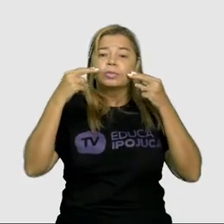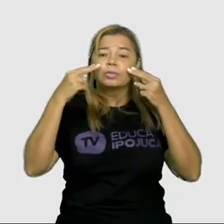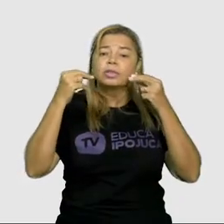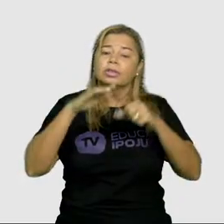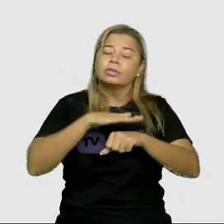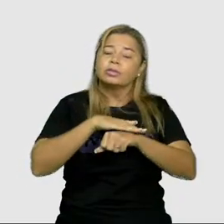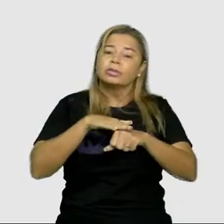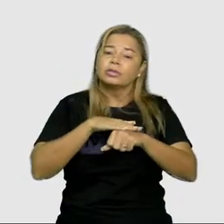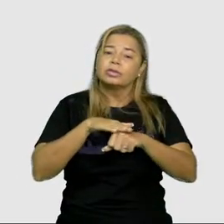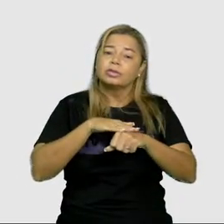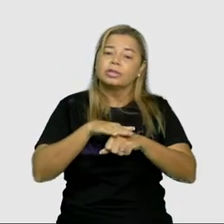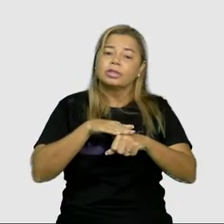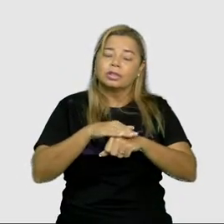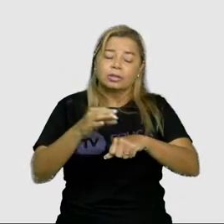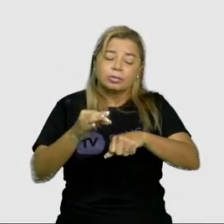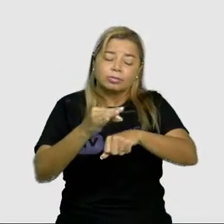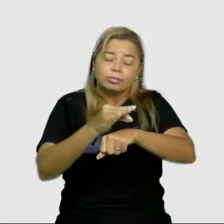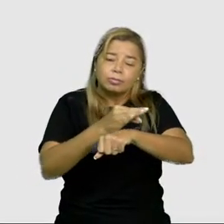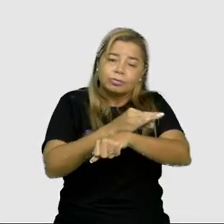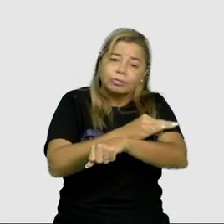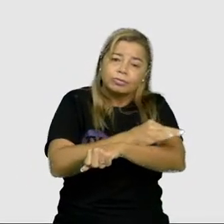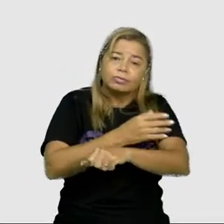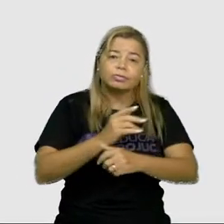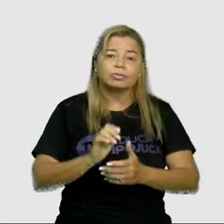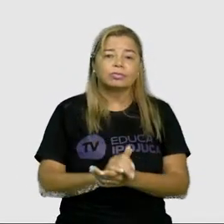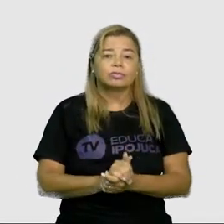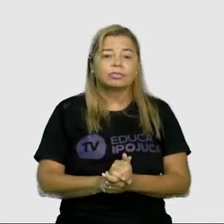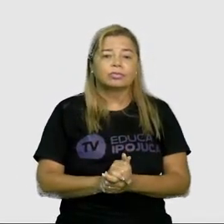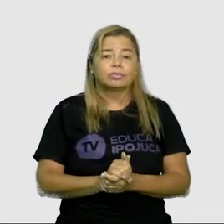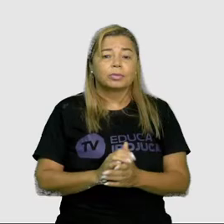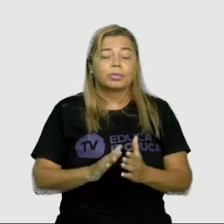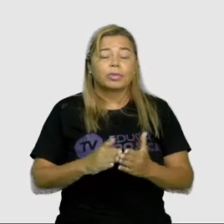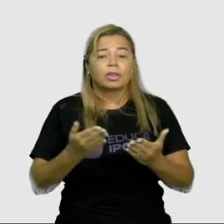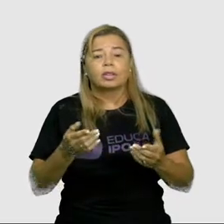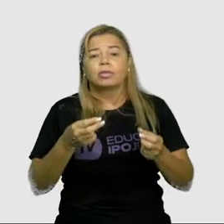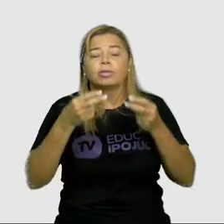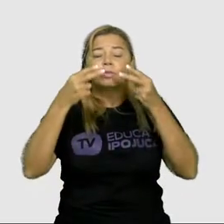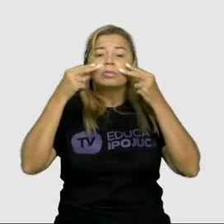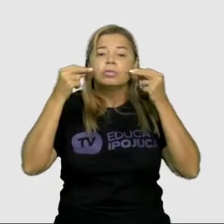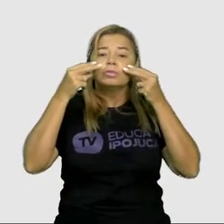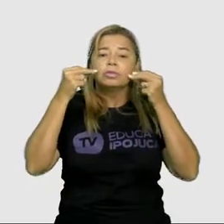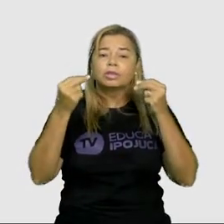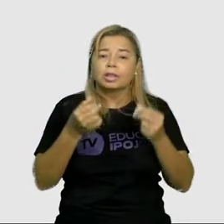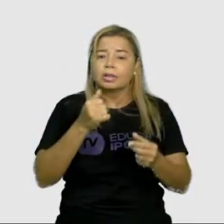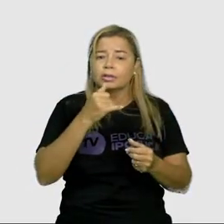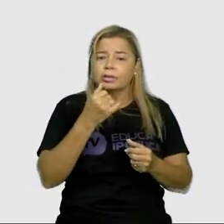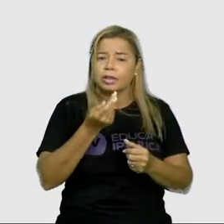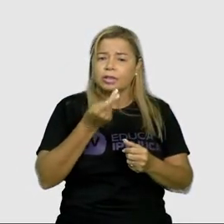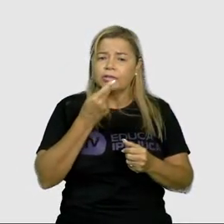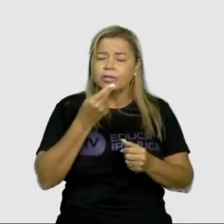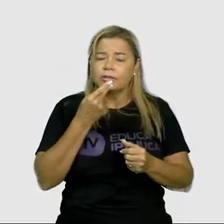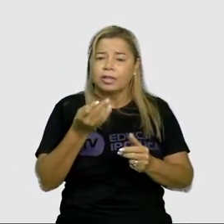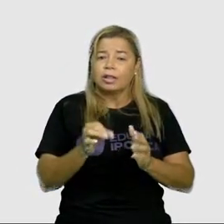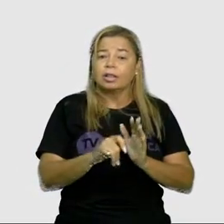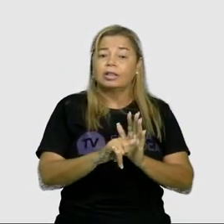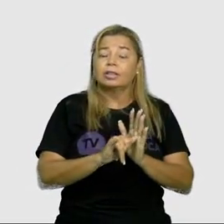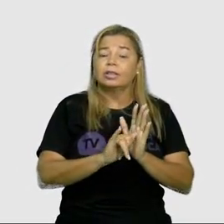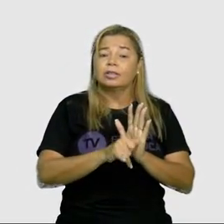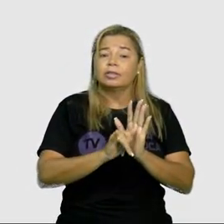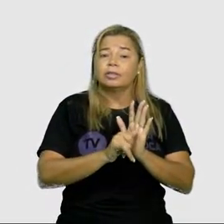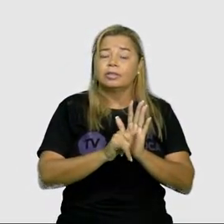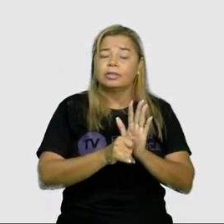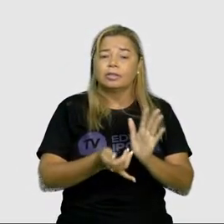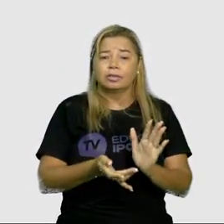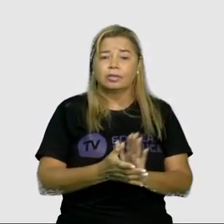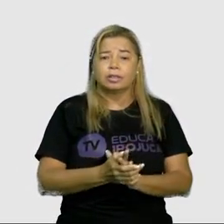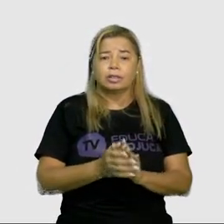formiguinha entender se o gato está falando é uma fábula então ele diz ó gato tu que